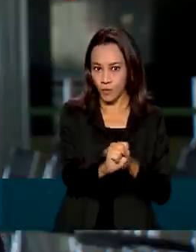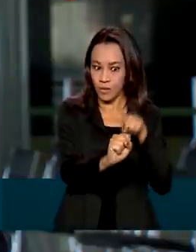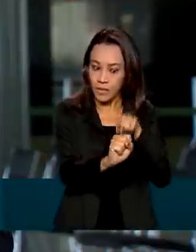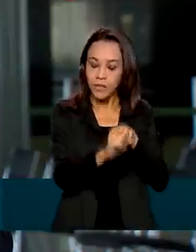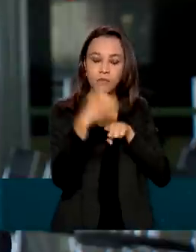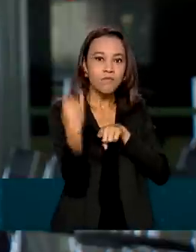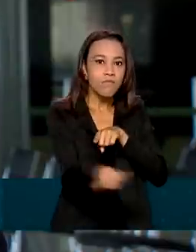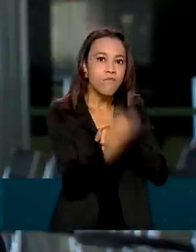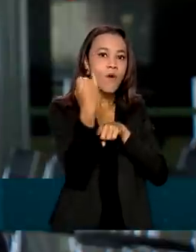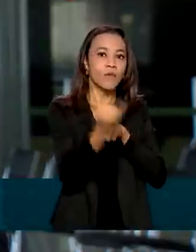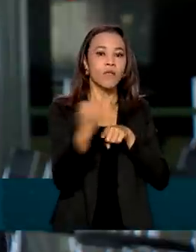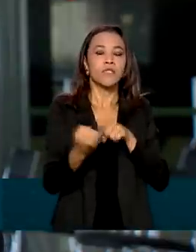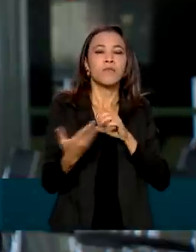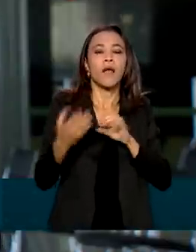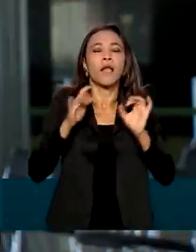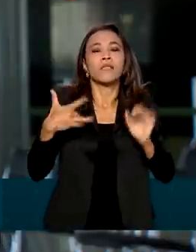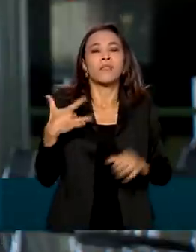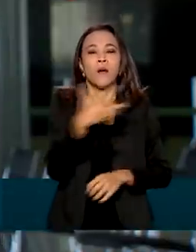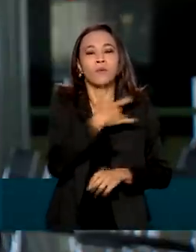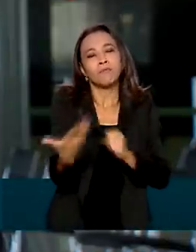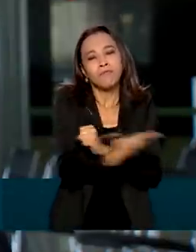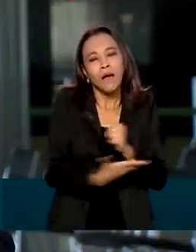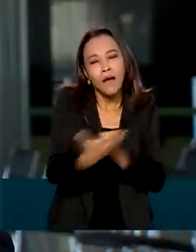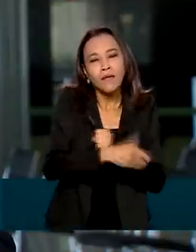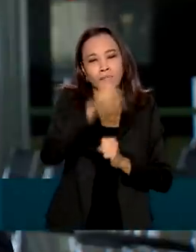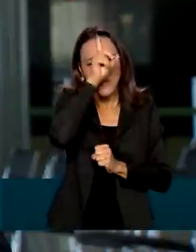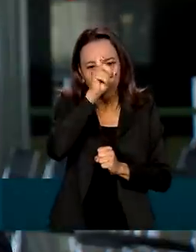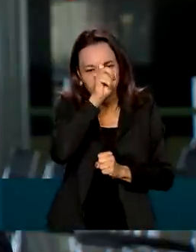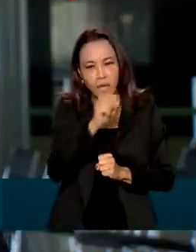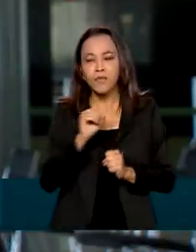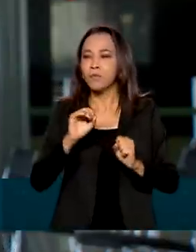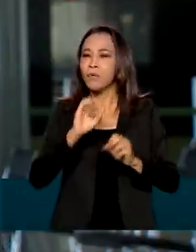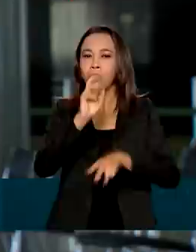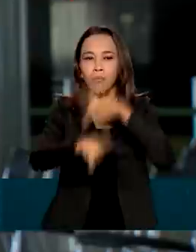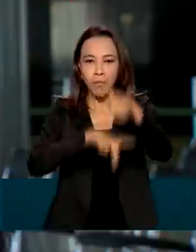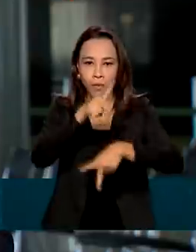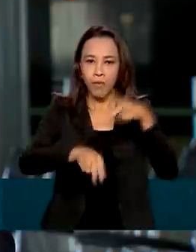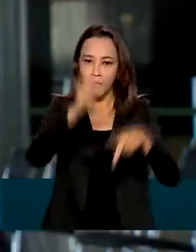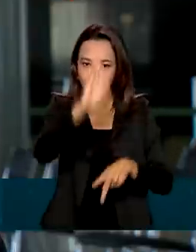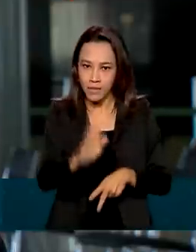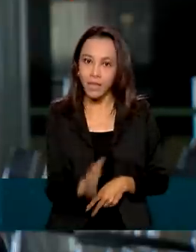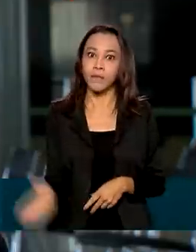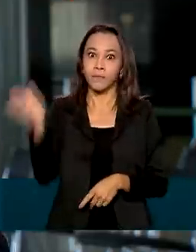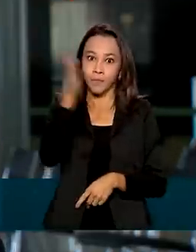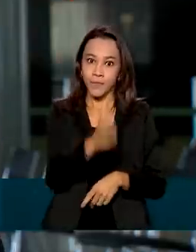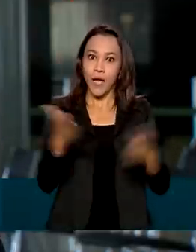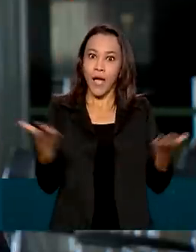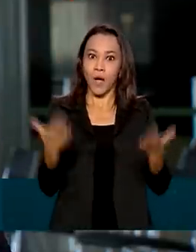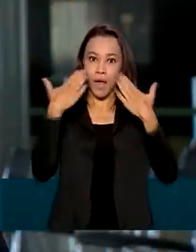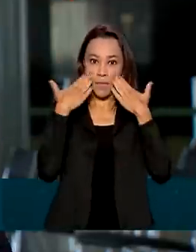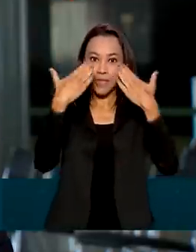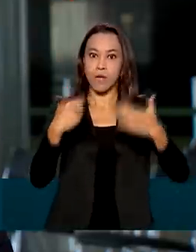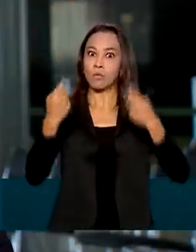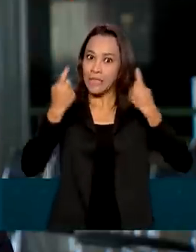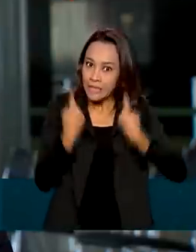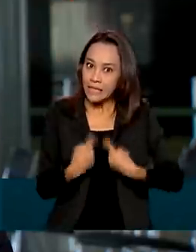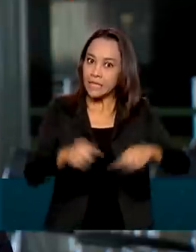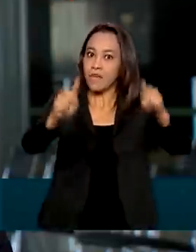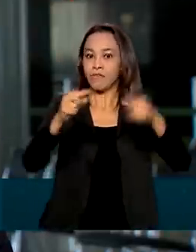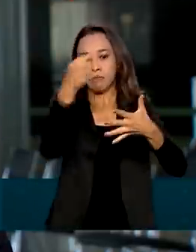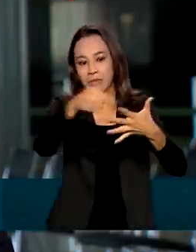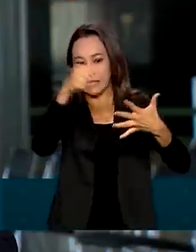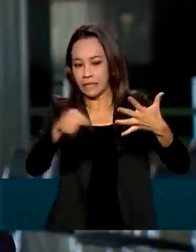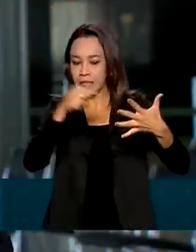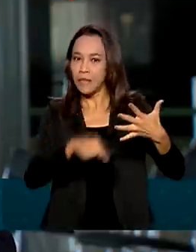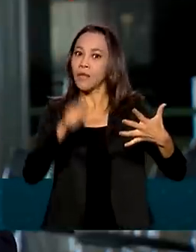para a atenção primária da saúde de todos os brasileiros. E agora falando de um dos maiores desafios dos últimos tempos, que foi a pandemia da Covid